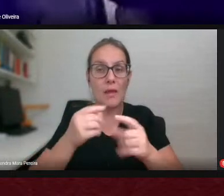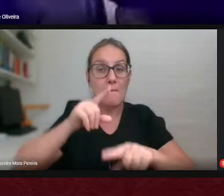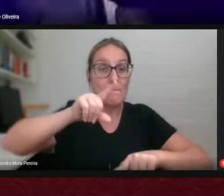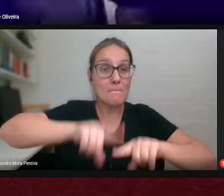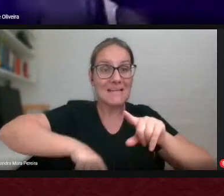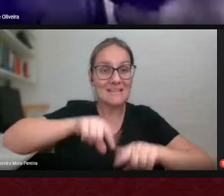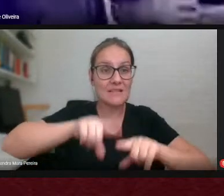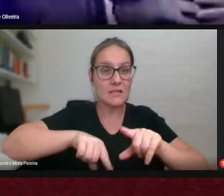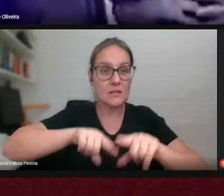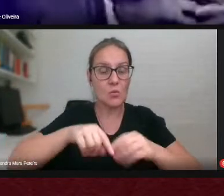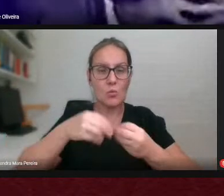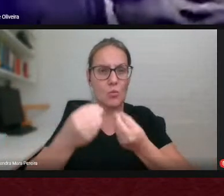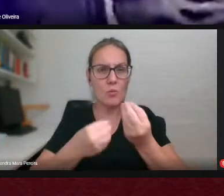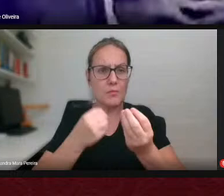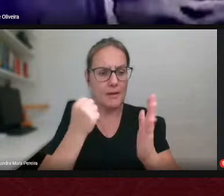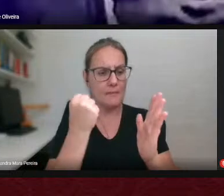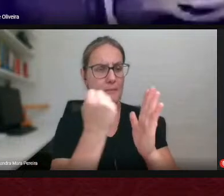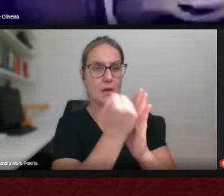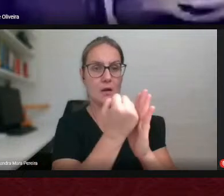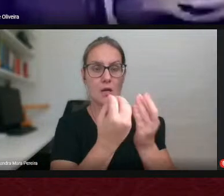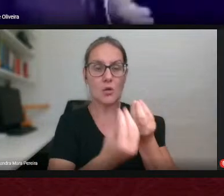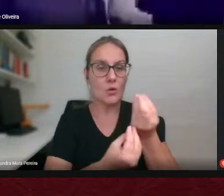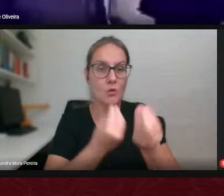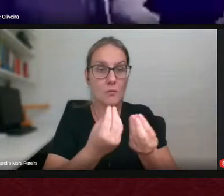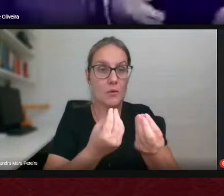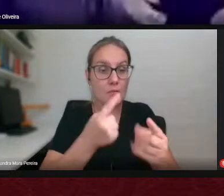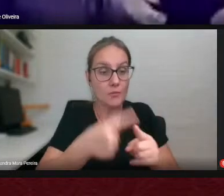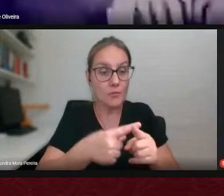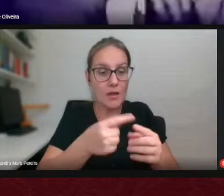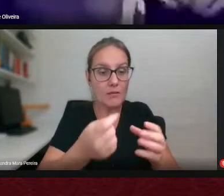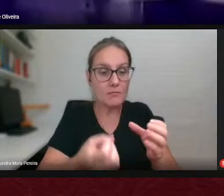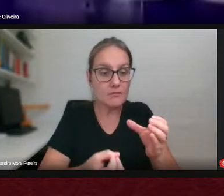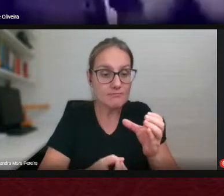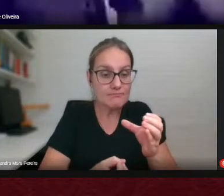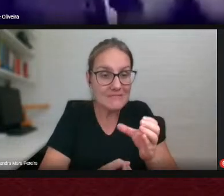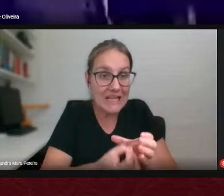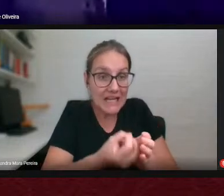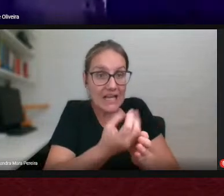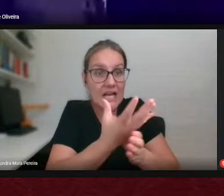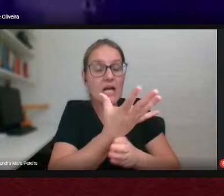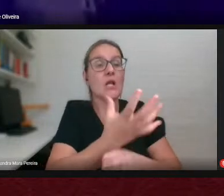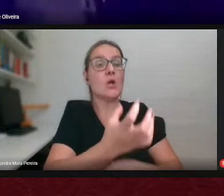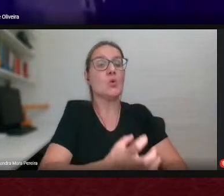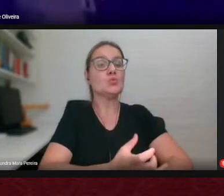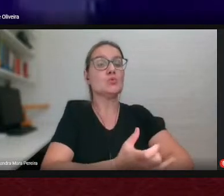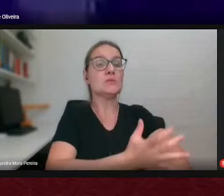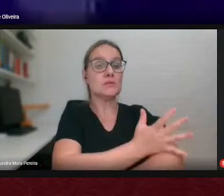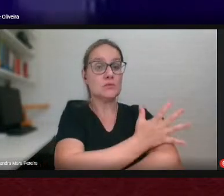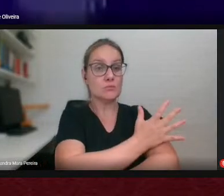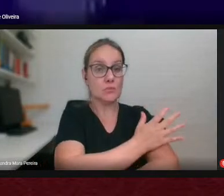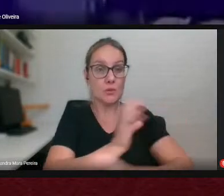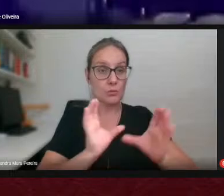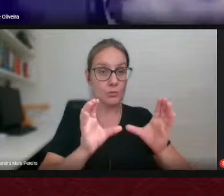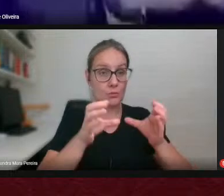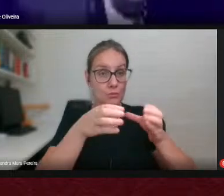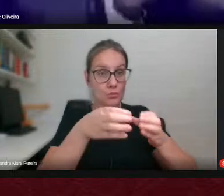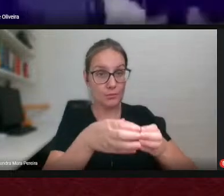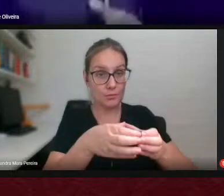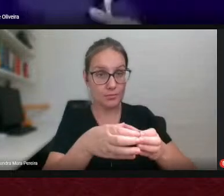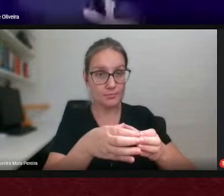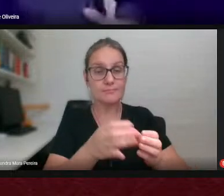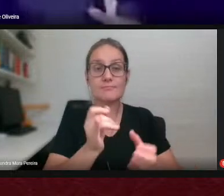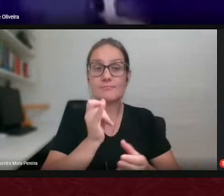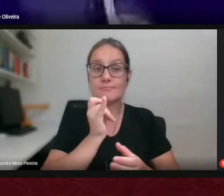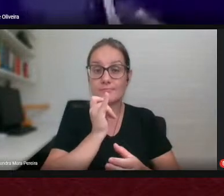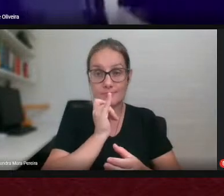porque elas promovem a erupção de um sentimento de comunidade e um exemplo